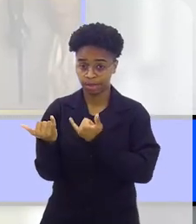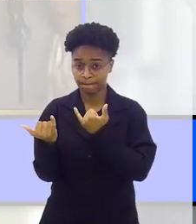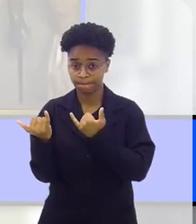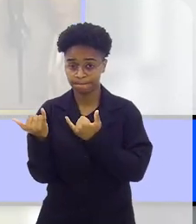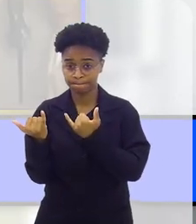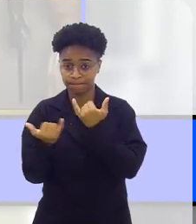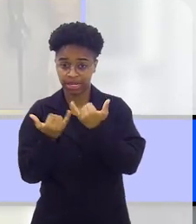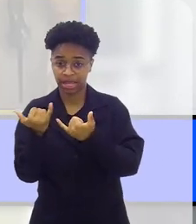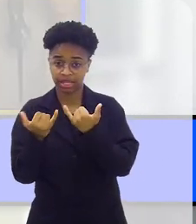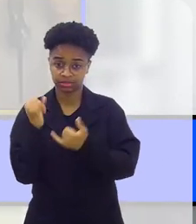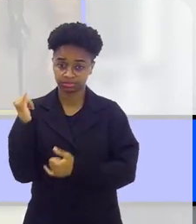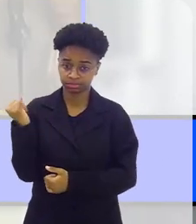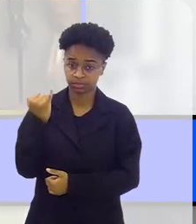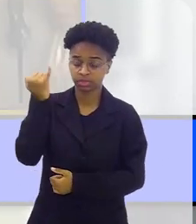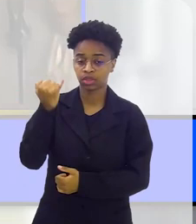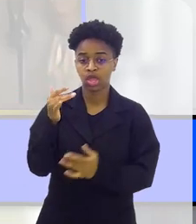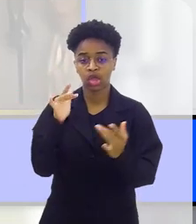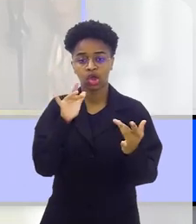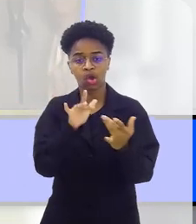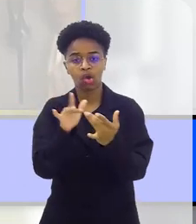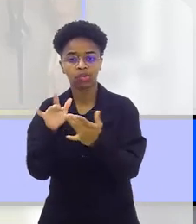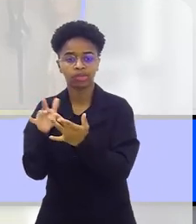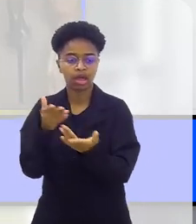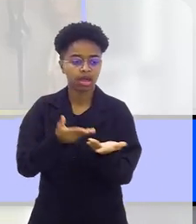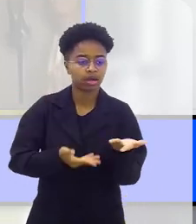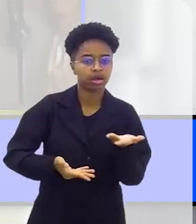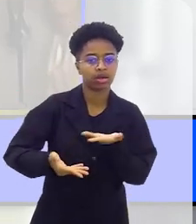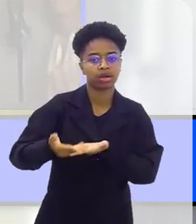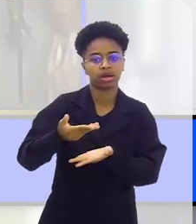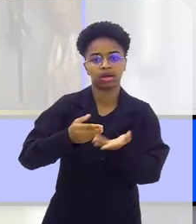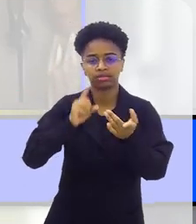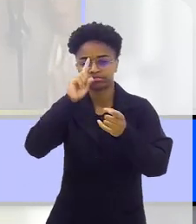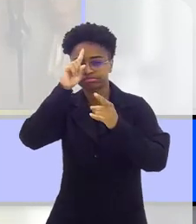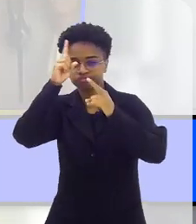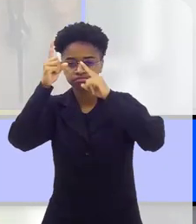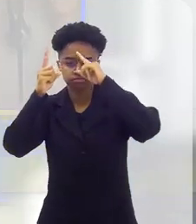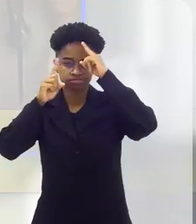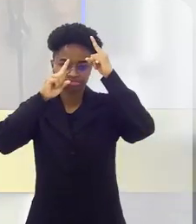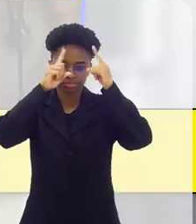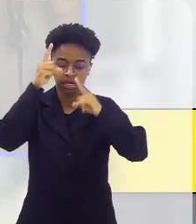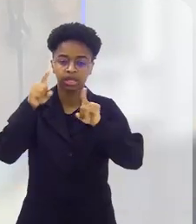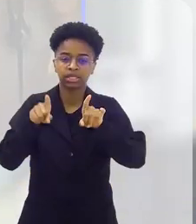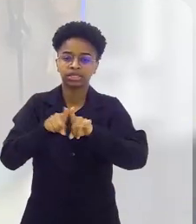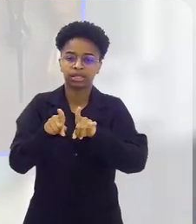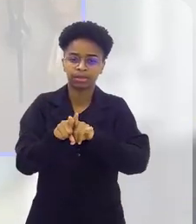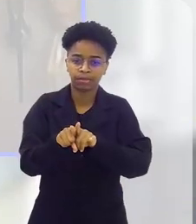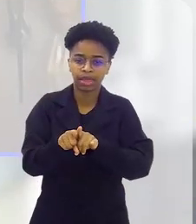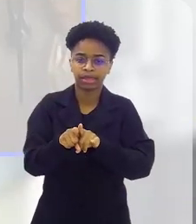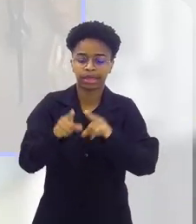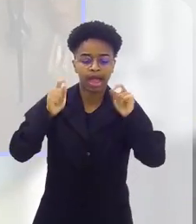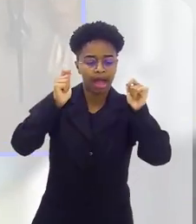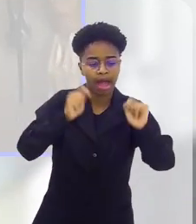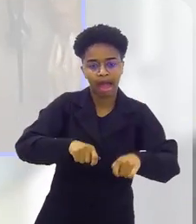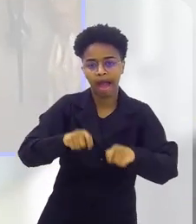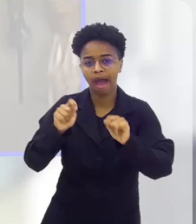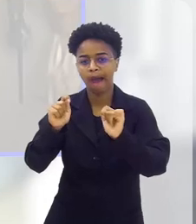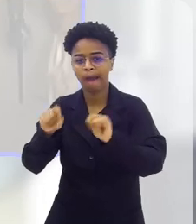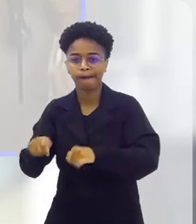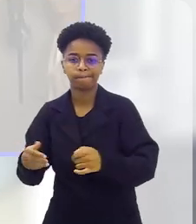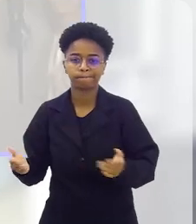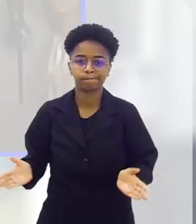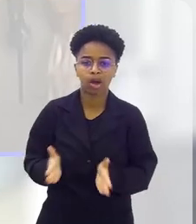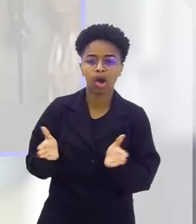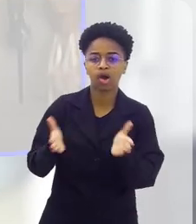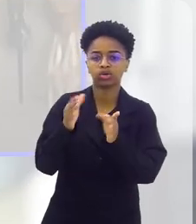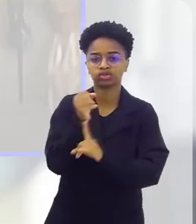brincar, né? O contato com o outro, a criatividade, a formação de habilidades